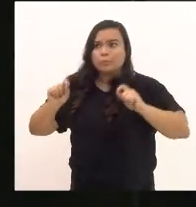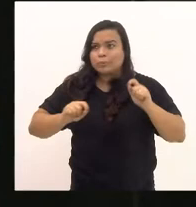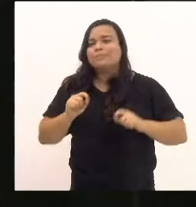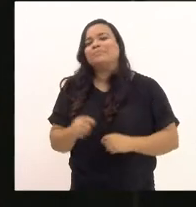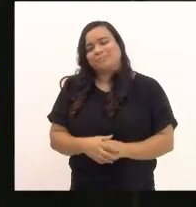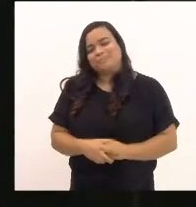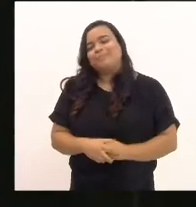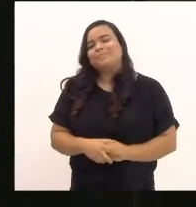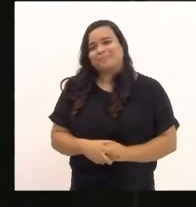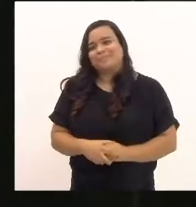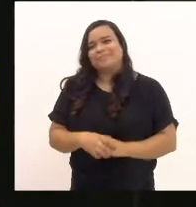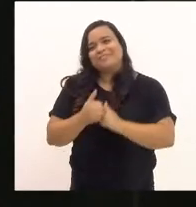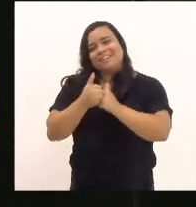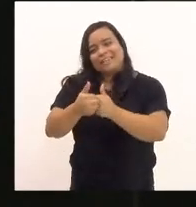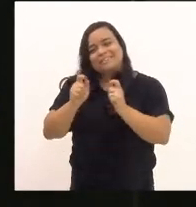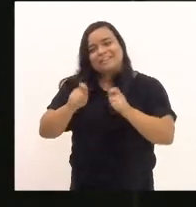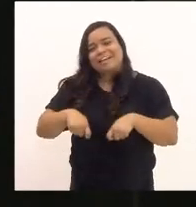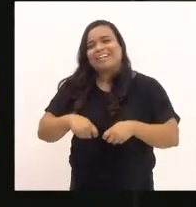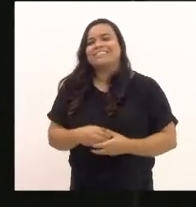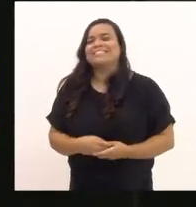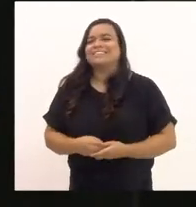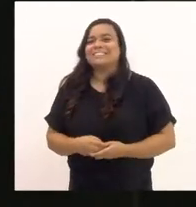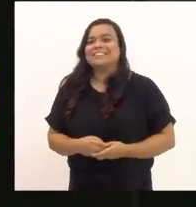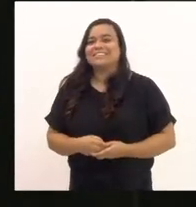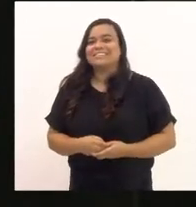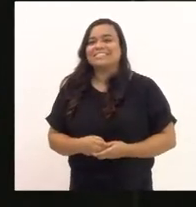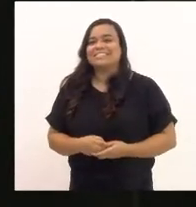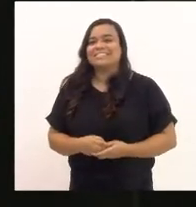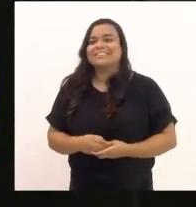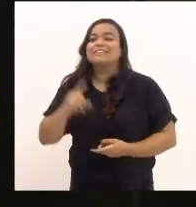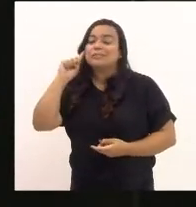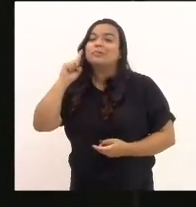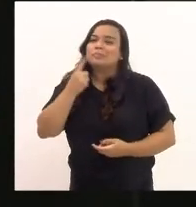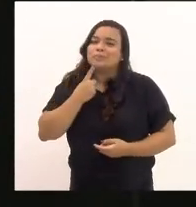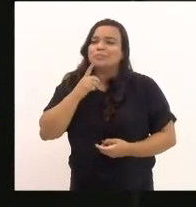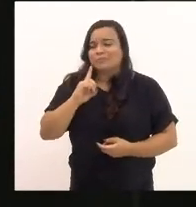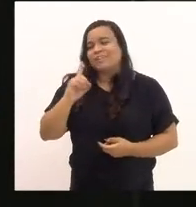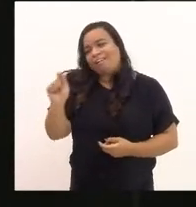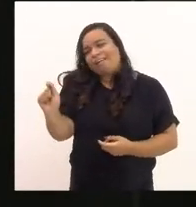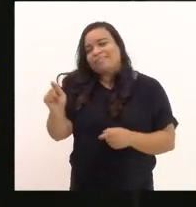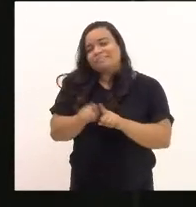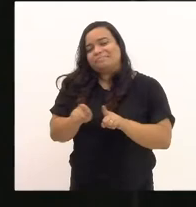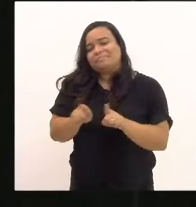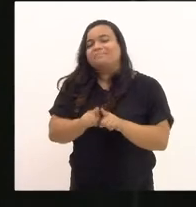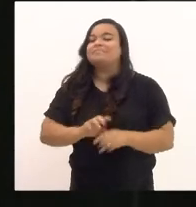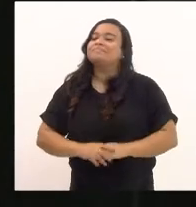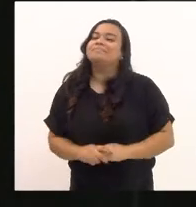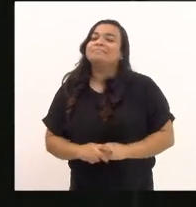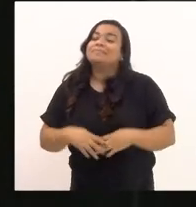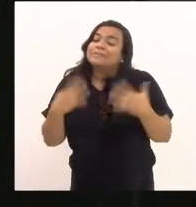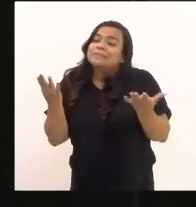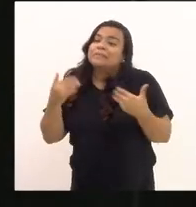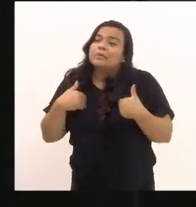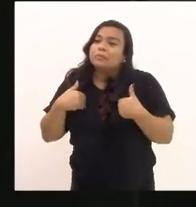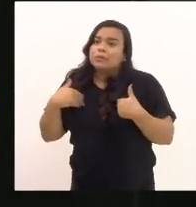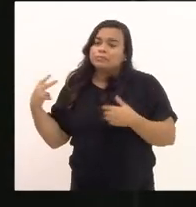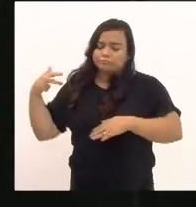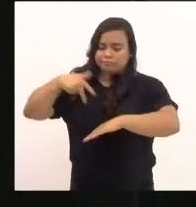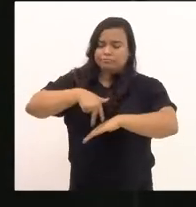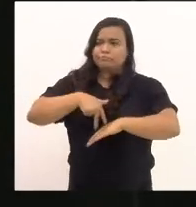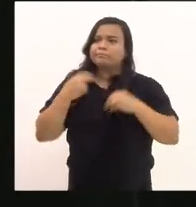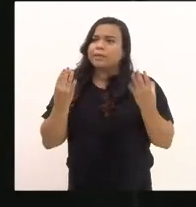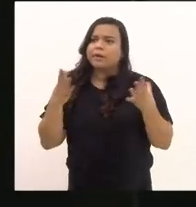poder acompanhar a gente também, o deficiente auditivo. O que me traz aqui essa tribuna, bem